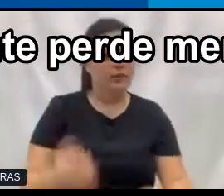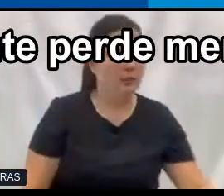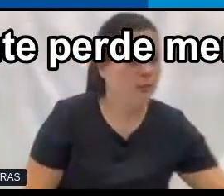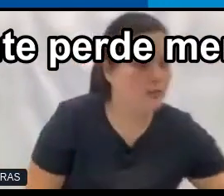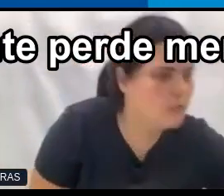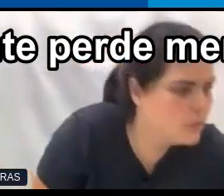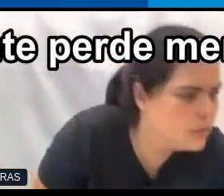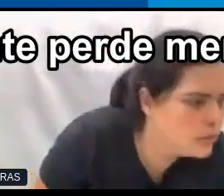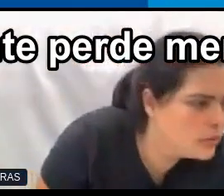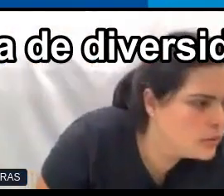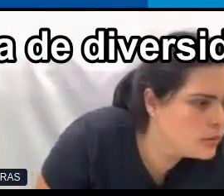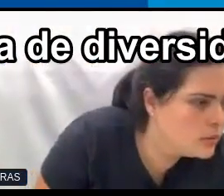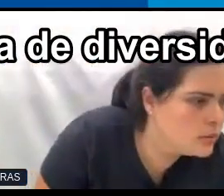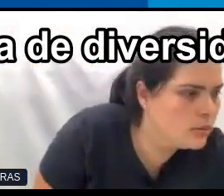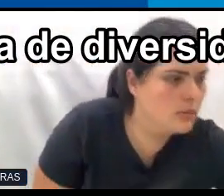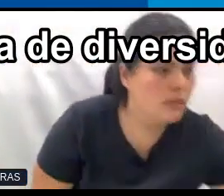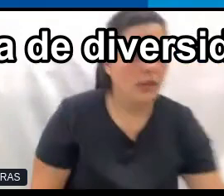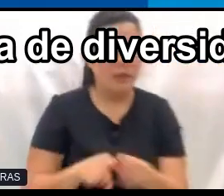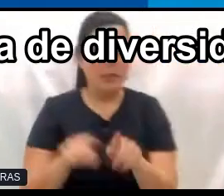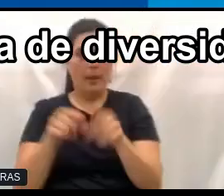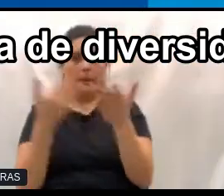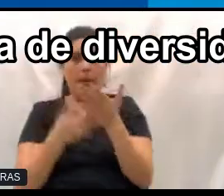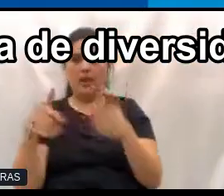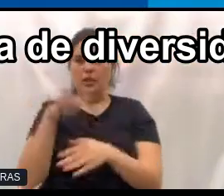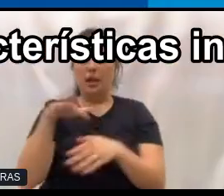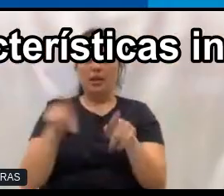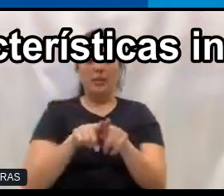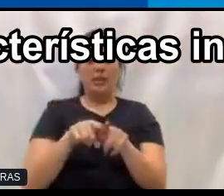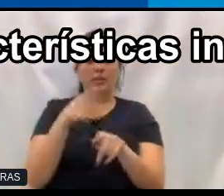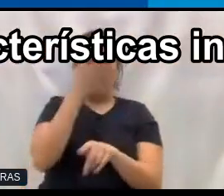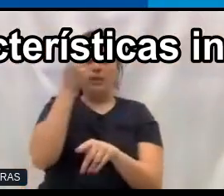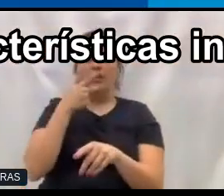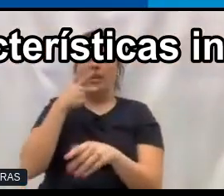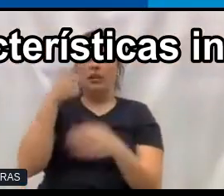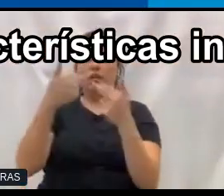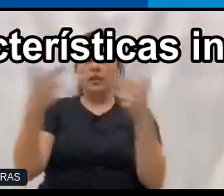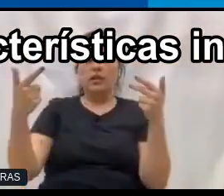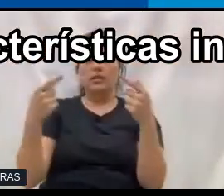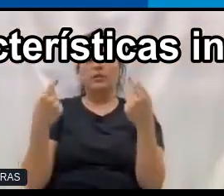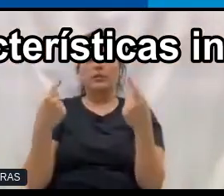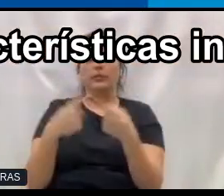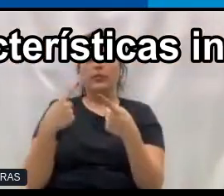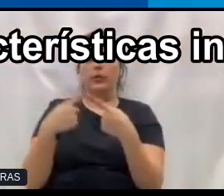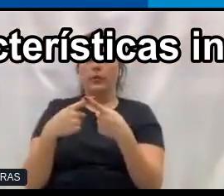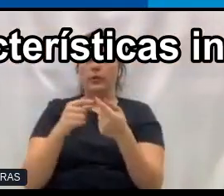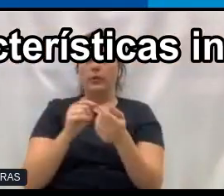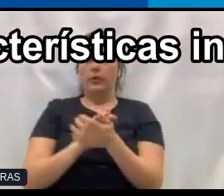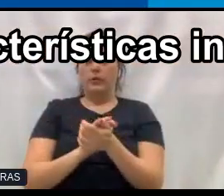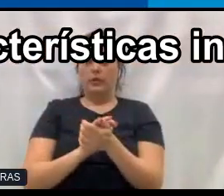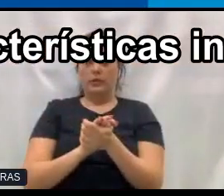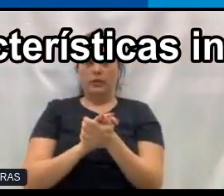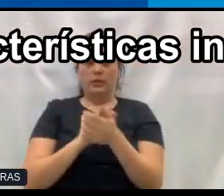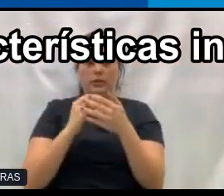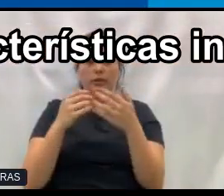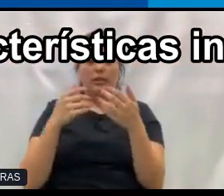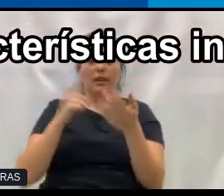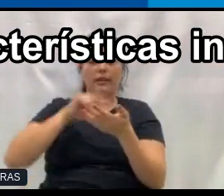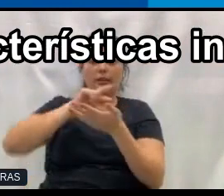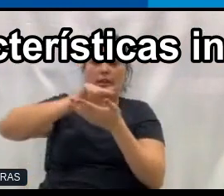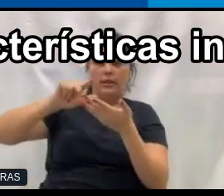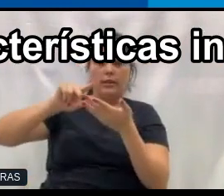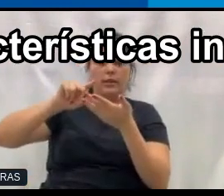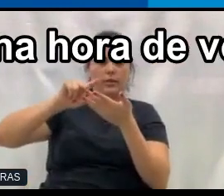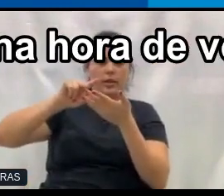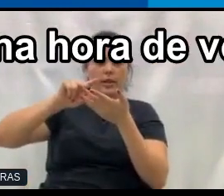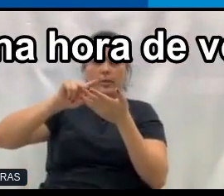Ao mesmo tempo, a gente perde mercado quando a gente não fala de diversidade, porque existem várias características